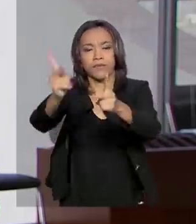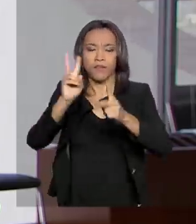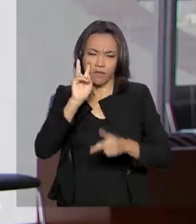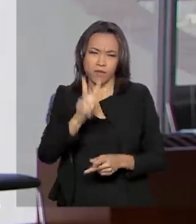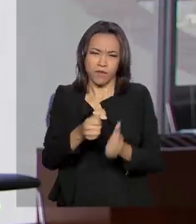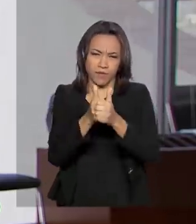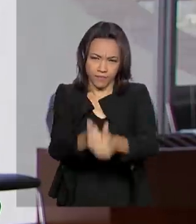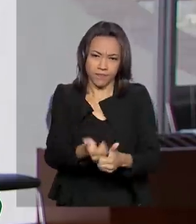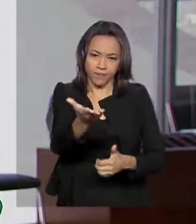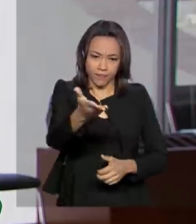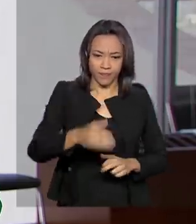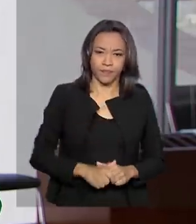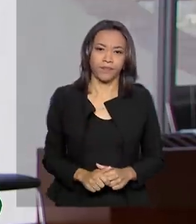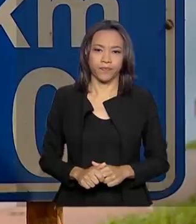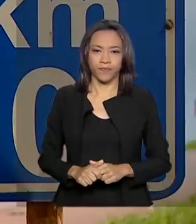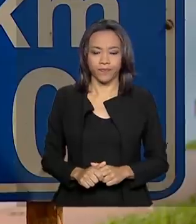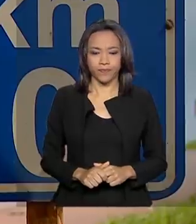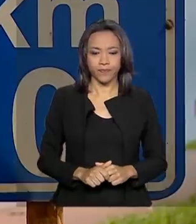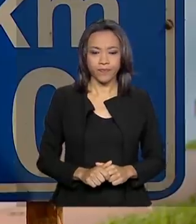Daniele Popov.